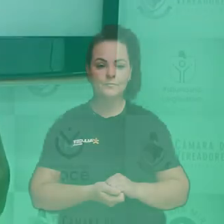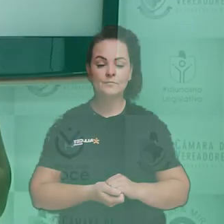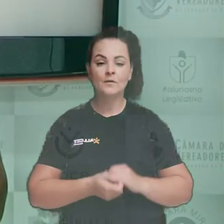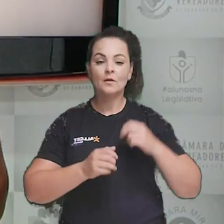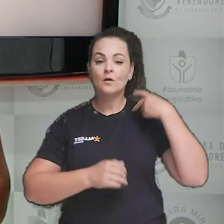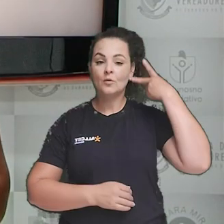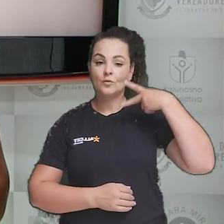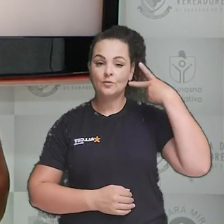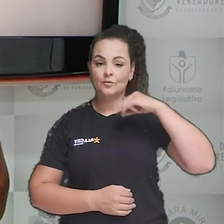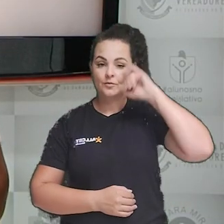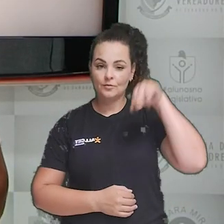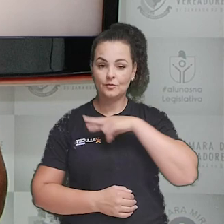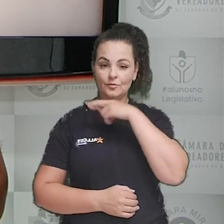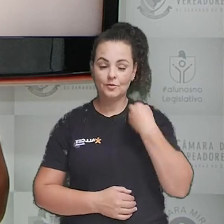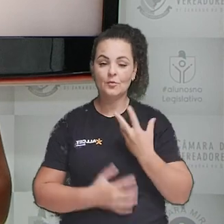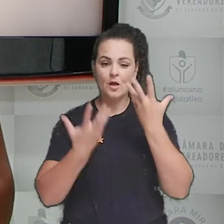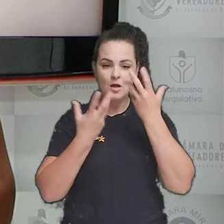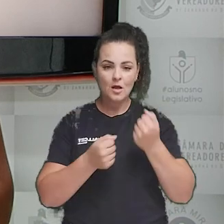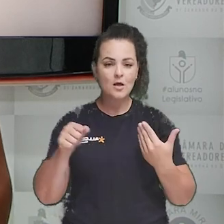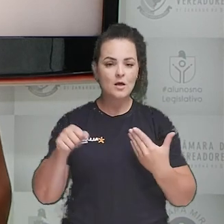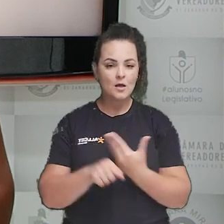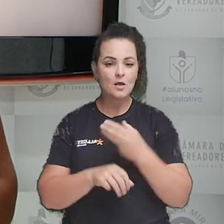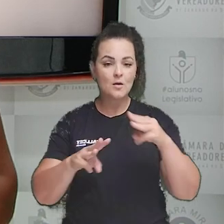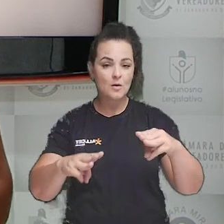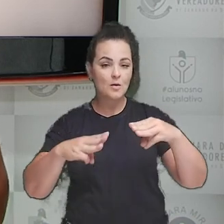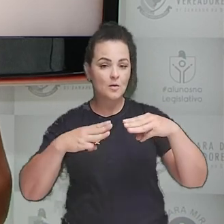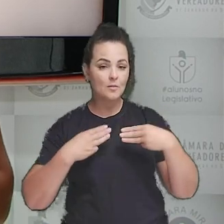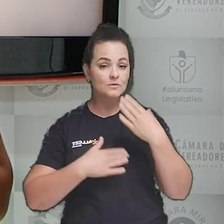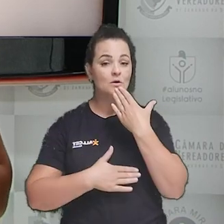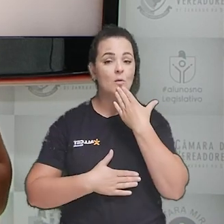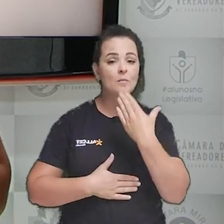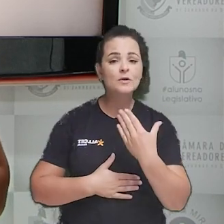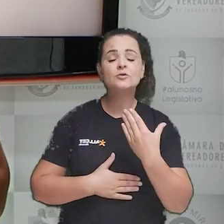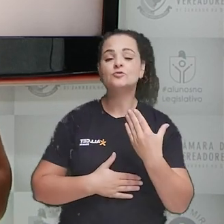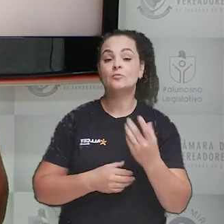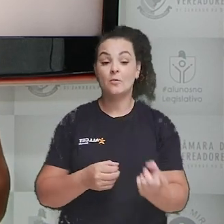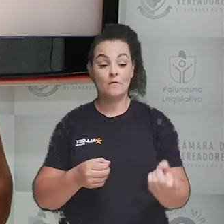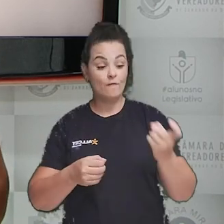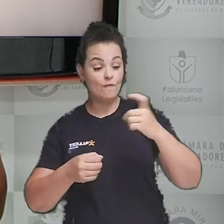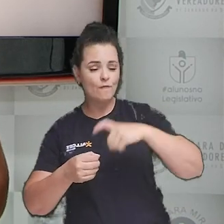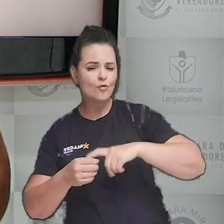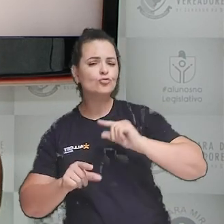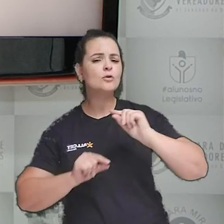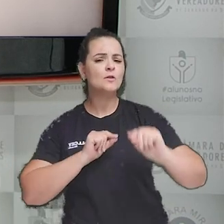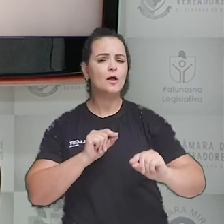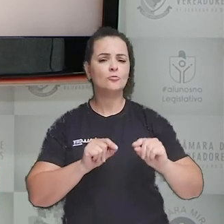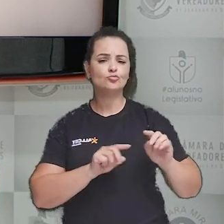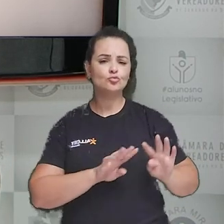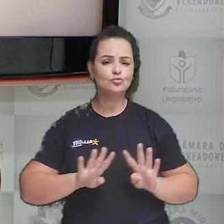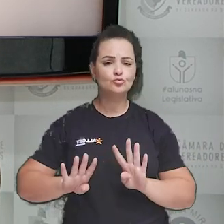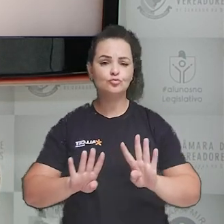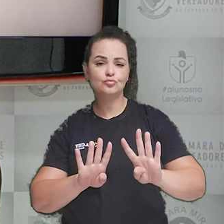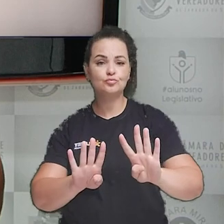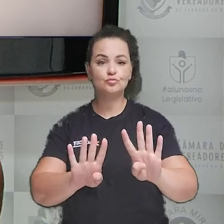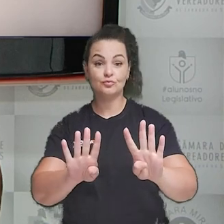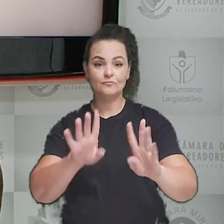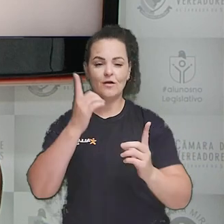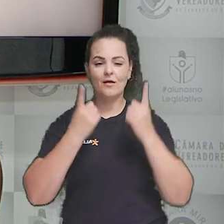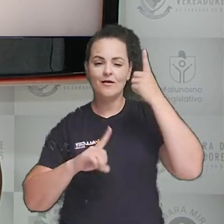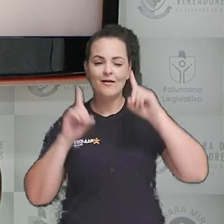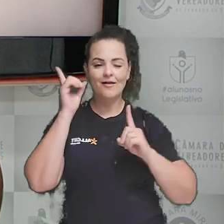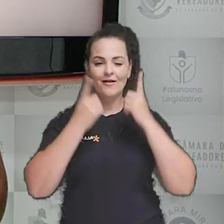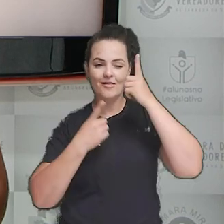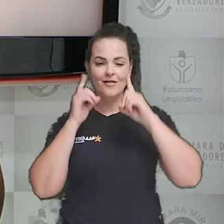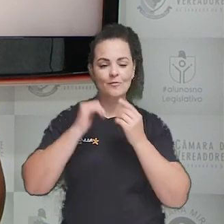Os vereadores jaraguaenses aprovaram a moção de apelo para que sejam retomados os desfiles de escolas de